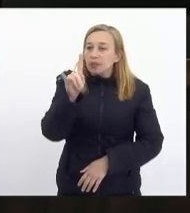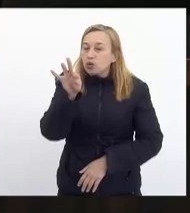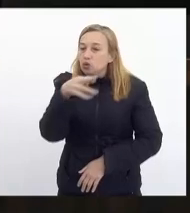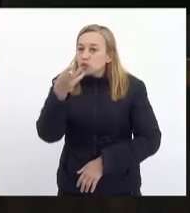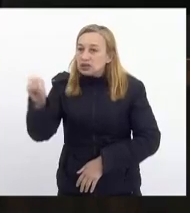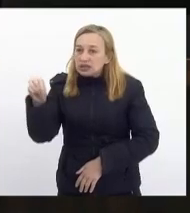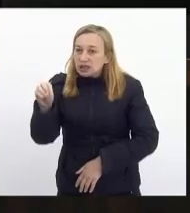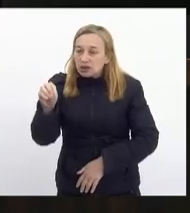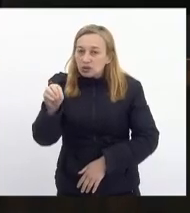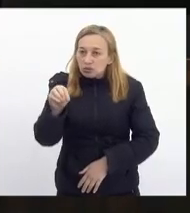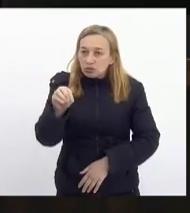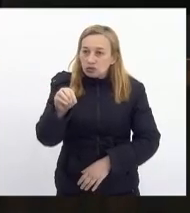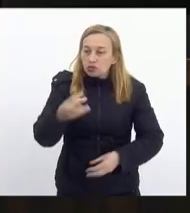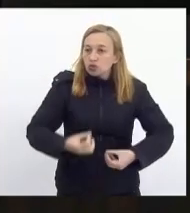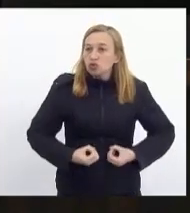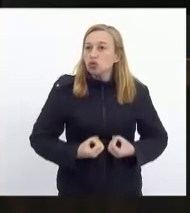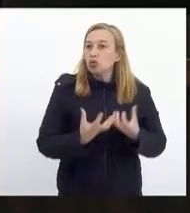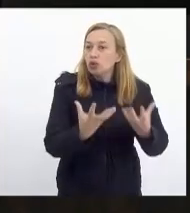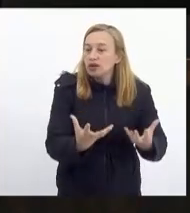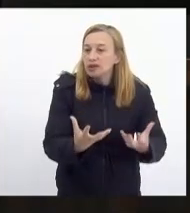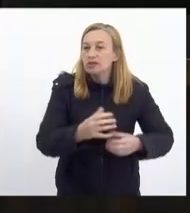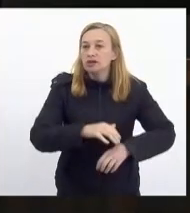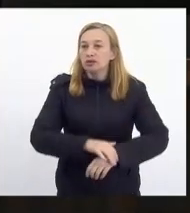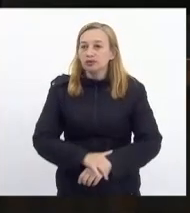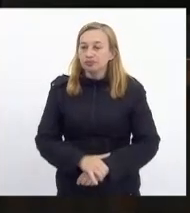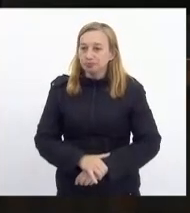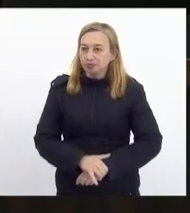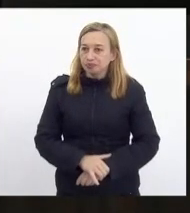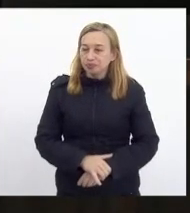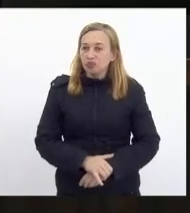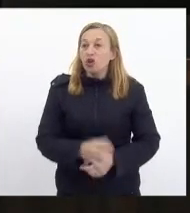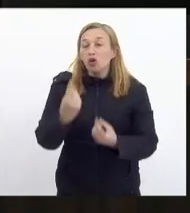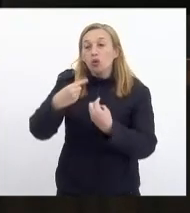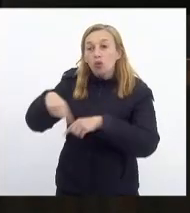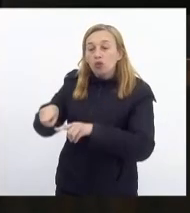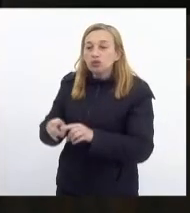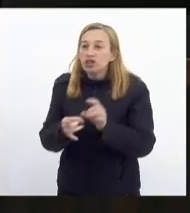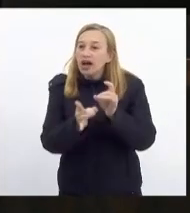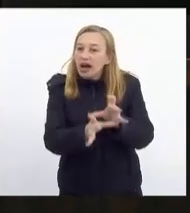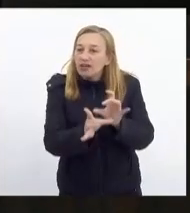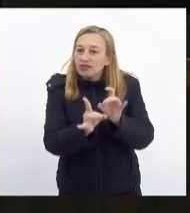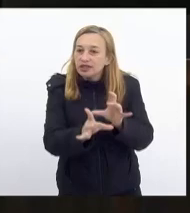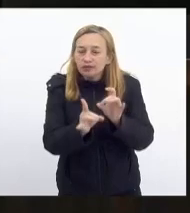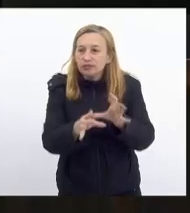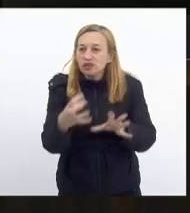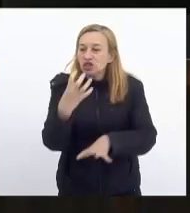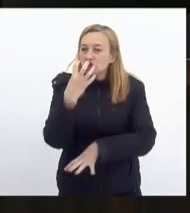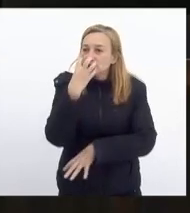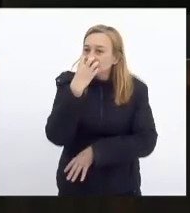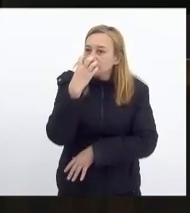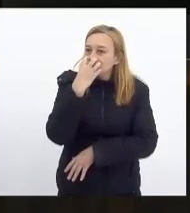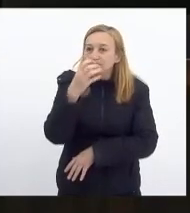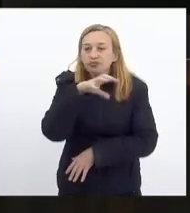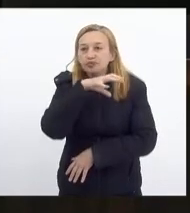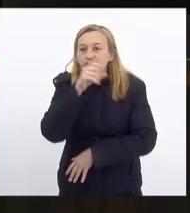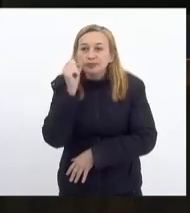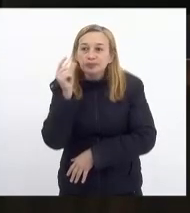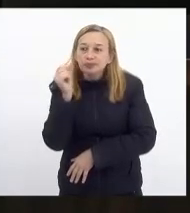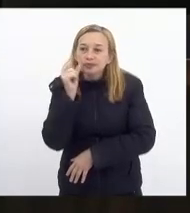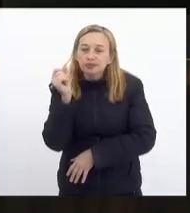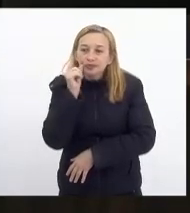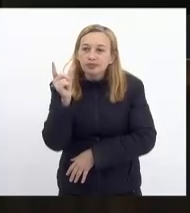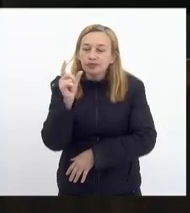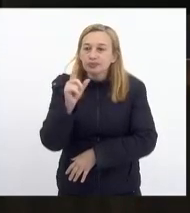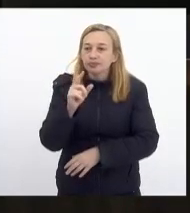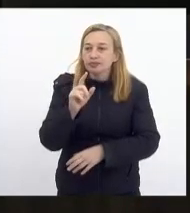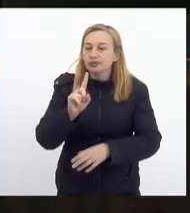criação, doação, permuta contra a venda de cães, gatos domésticos no âmbito do